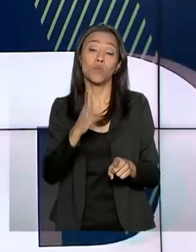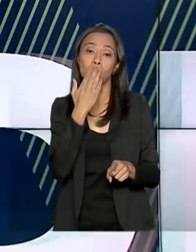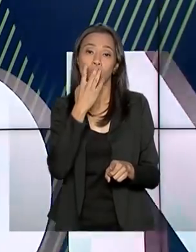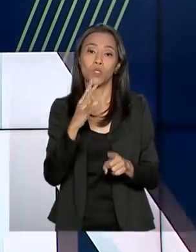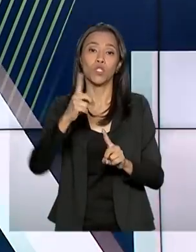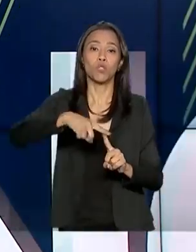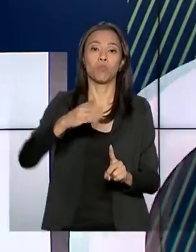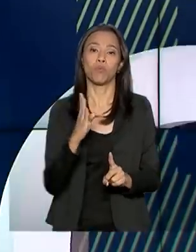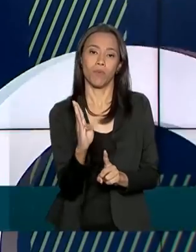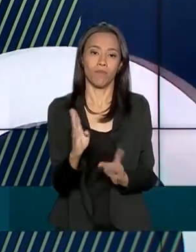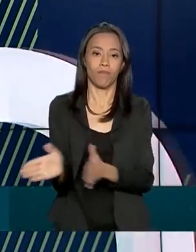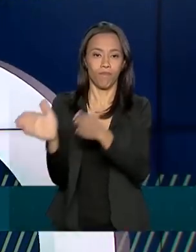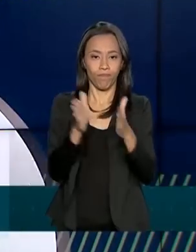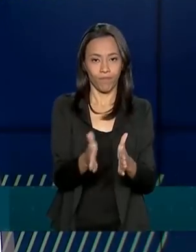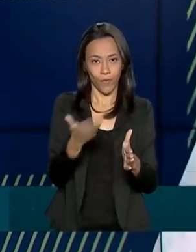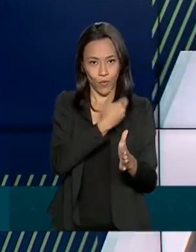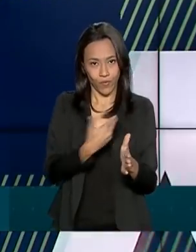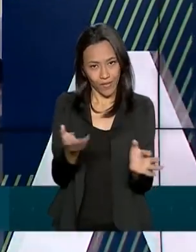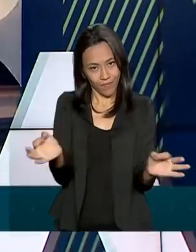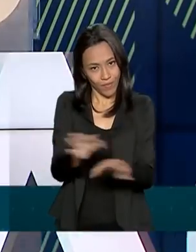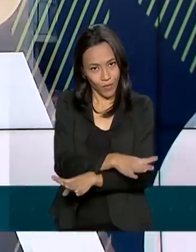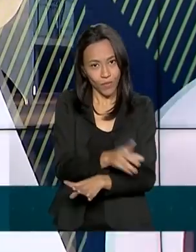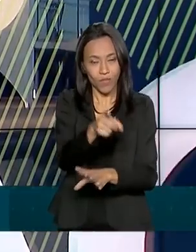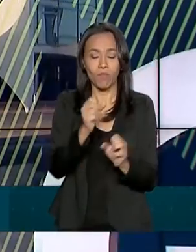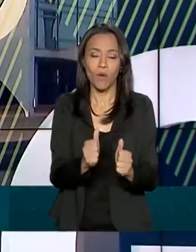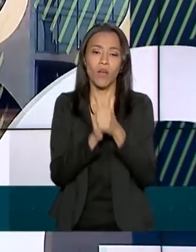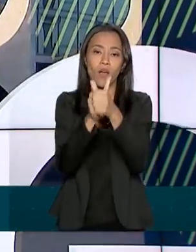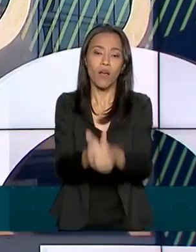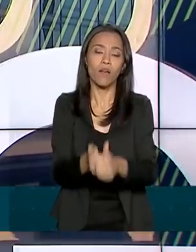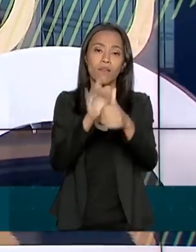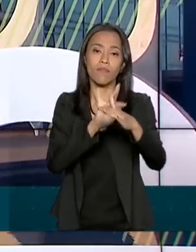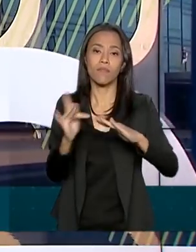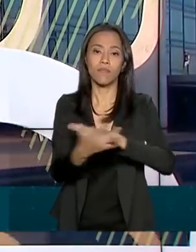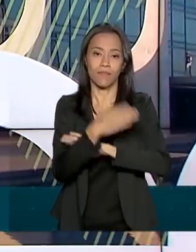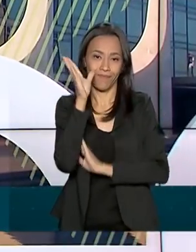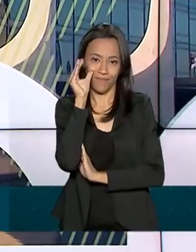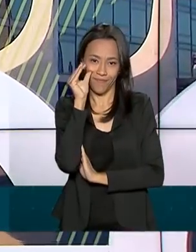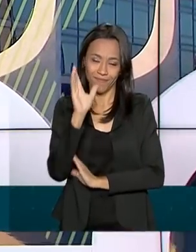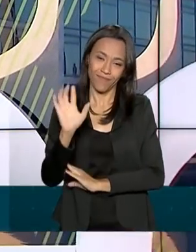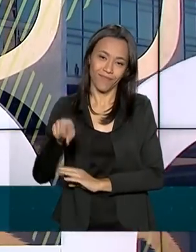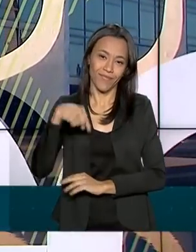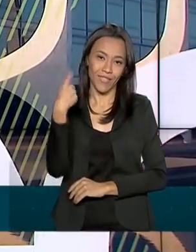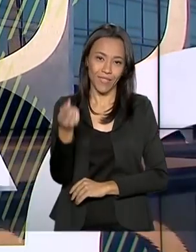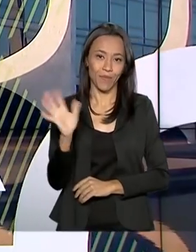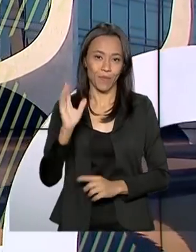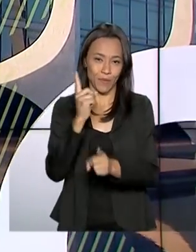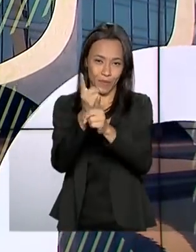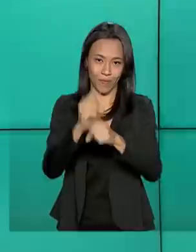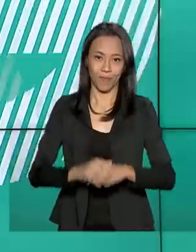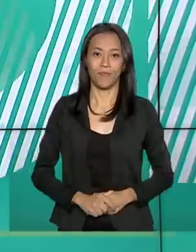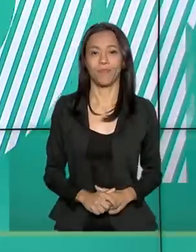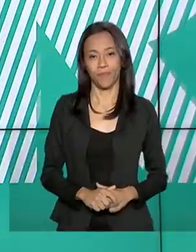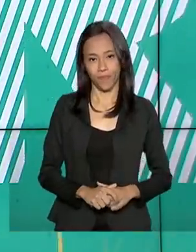E o governo agora termina aqui. Você pode nos acompanhar também pelas redes sociais. Até a próxima edição.